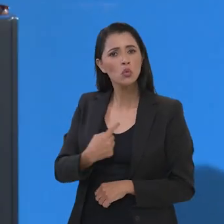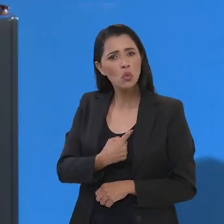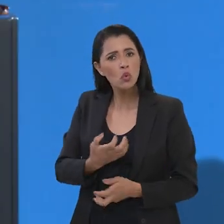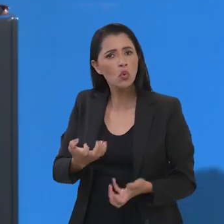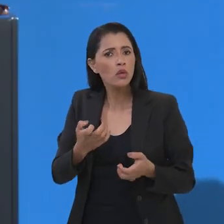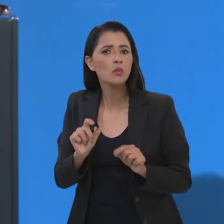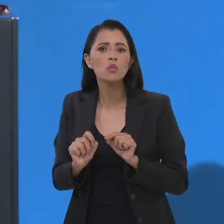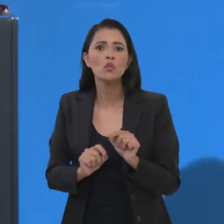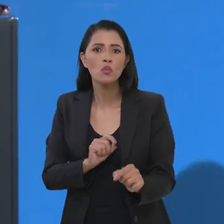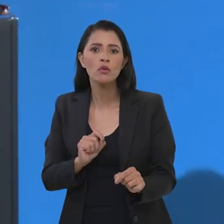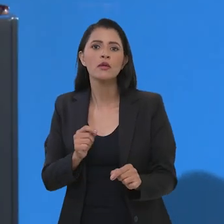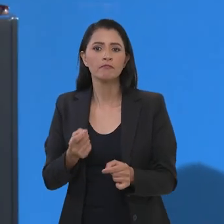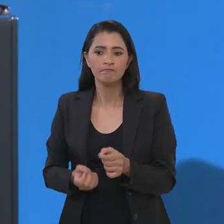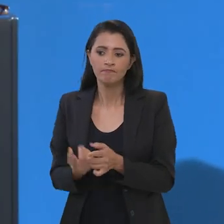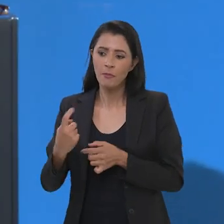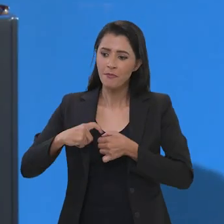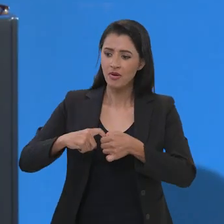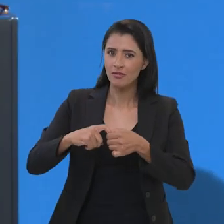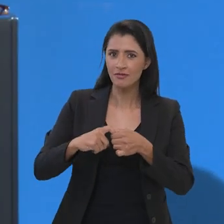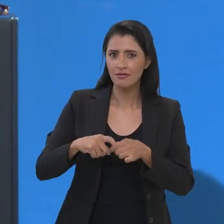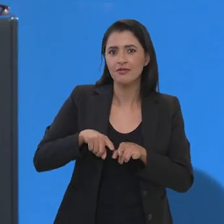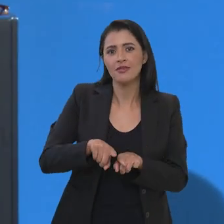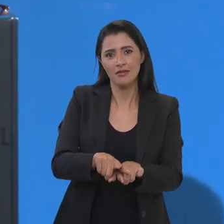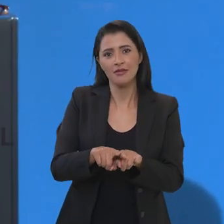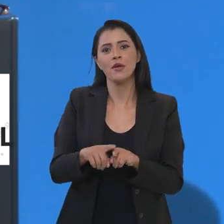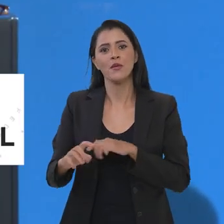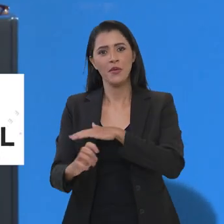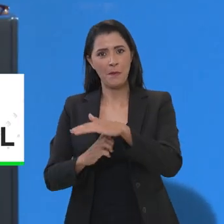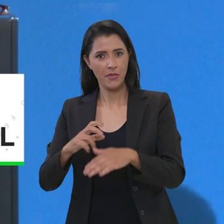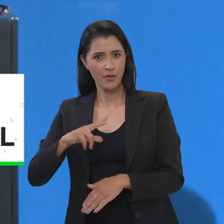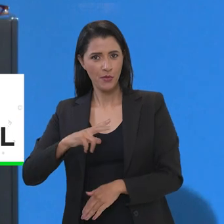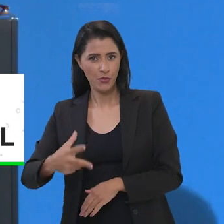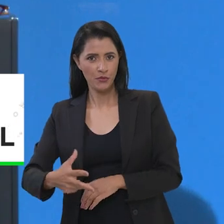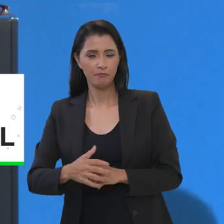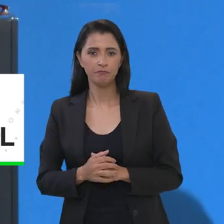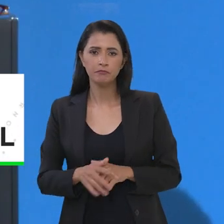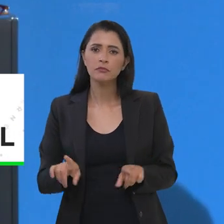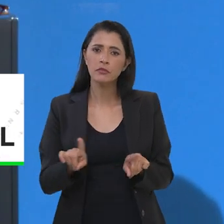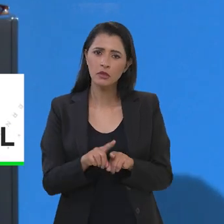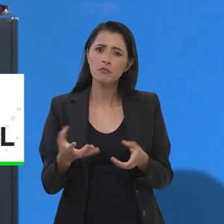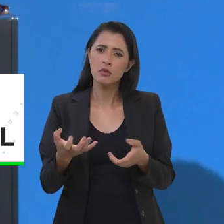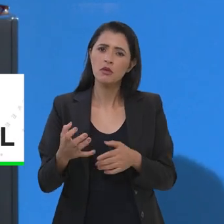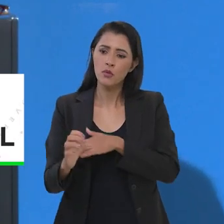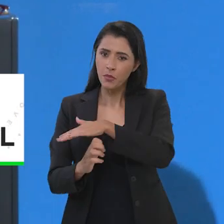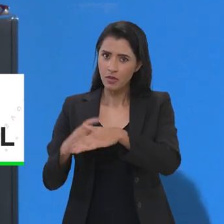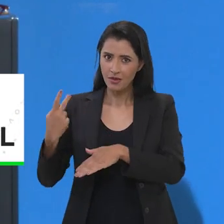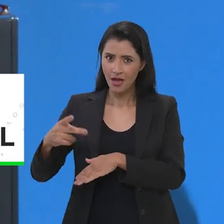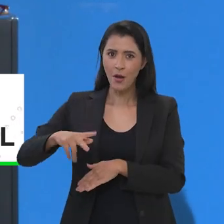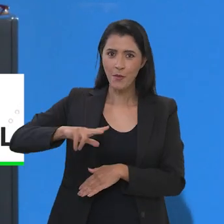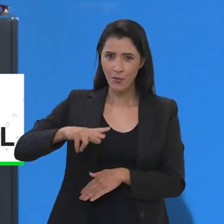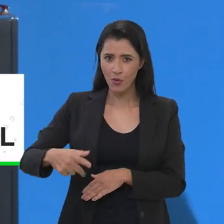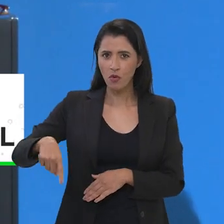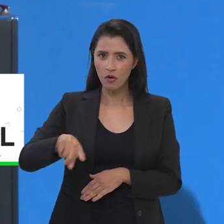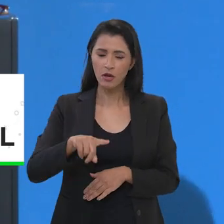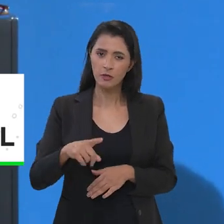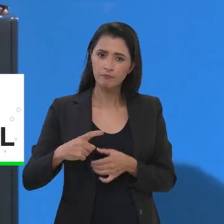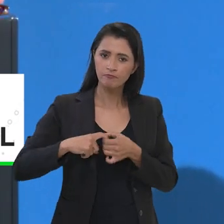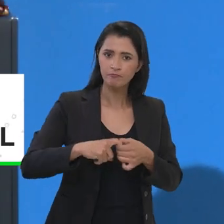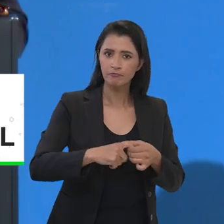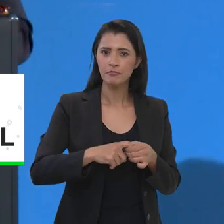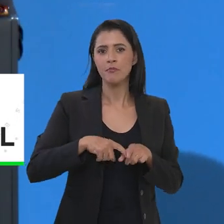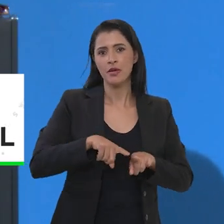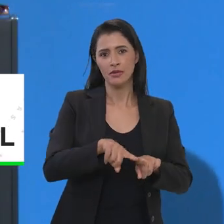Nós queremos construir parceria com as empresas portuguesas e nós queremos que os empresários portugueses